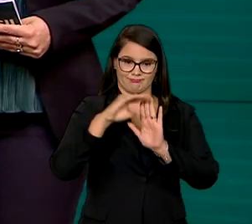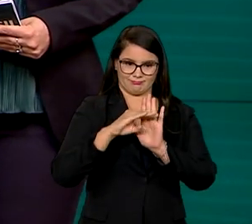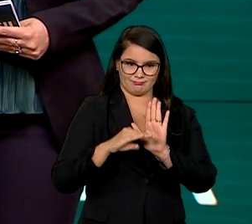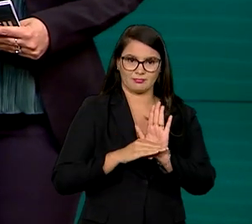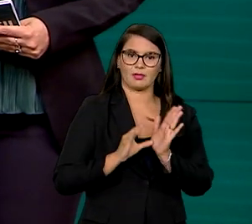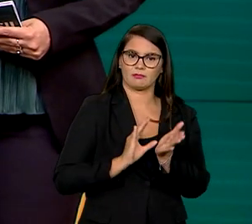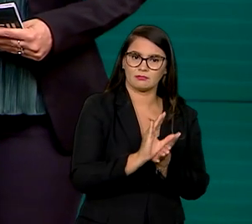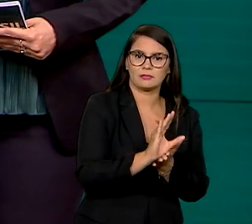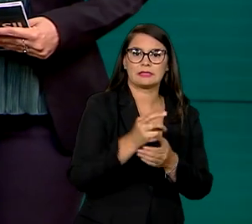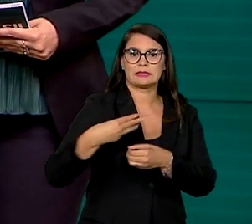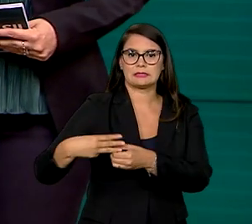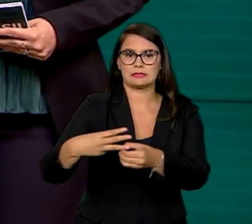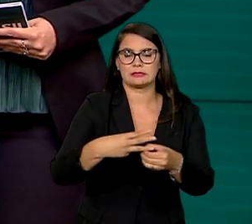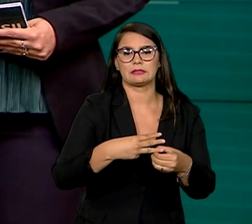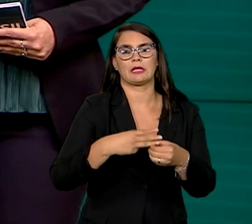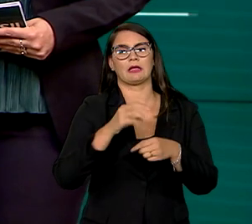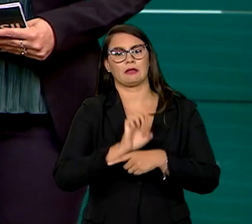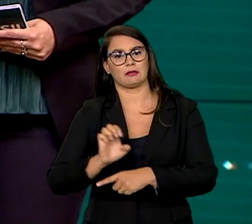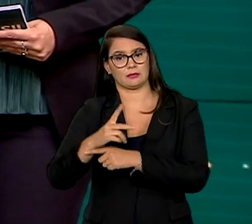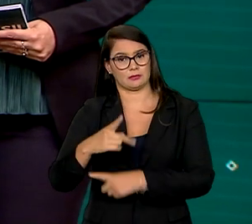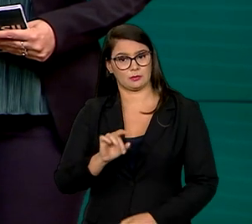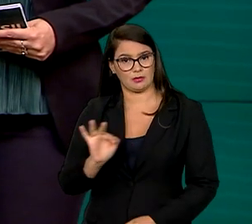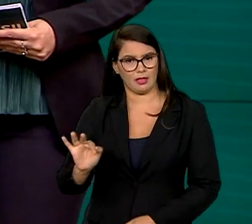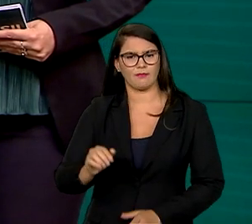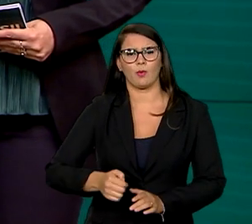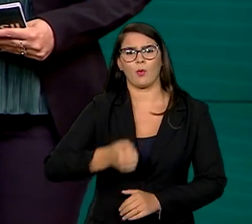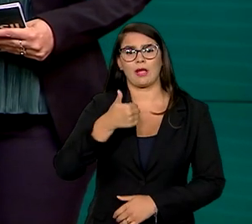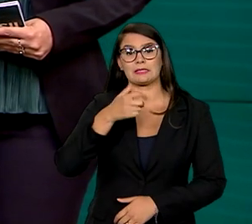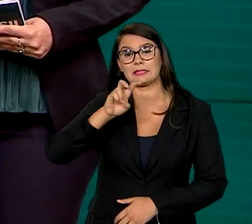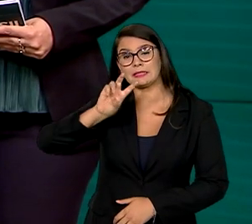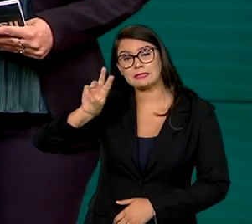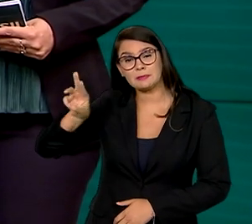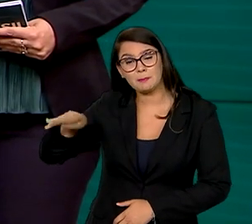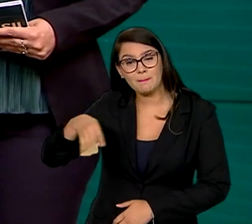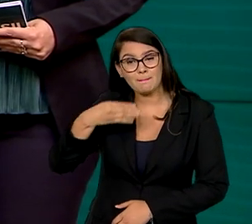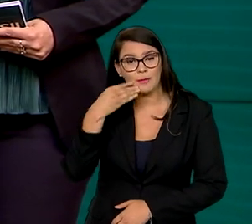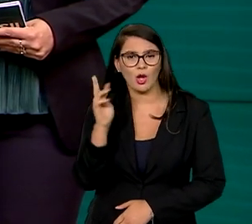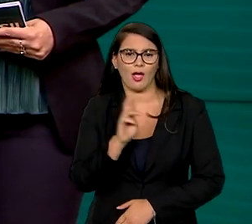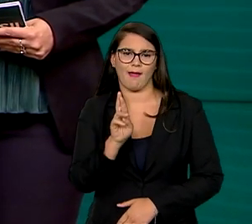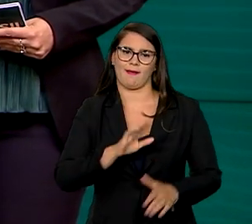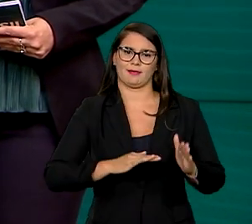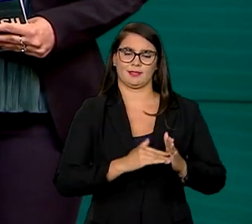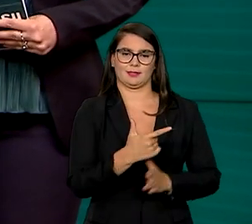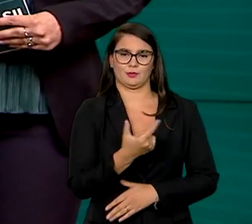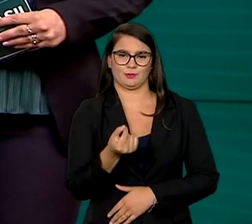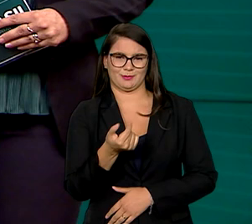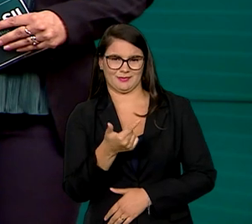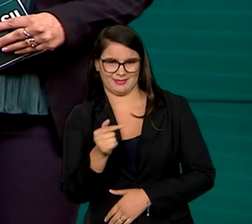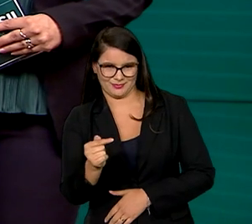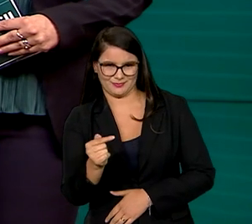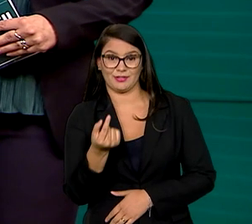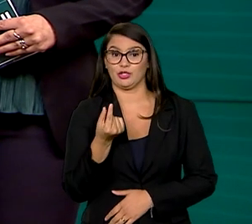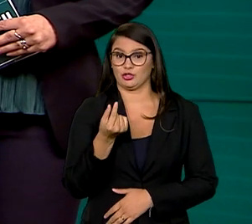para estados, municípios e o Distrito Federal, que chegarão a 15 bilhões de reais até 2027. Recursos